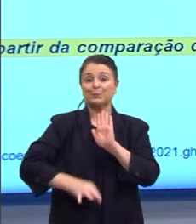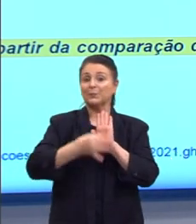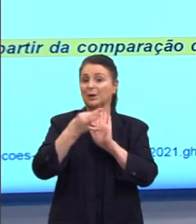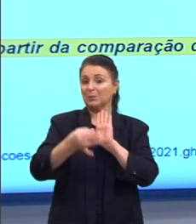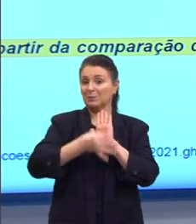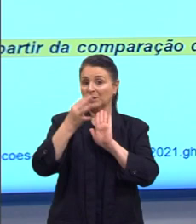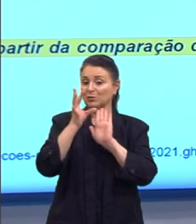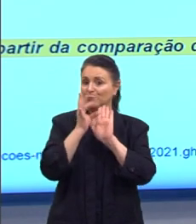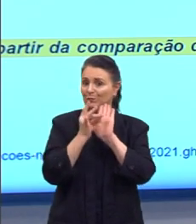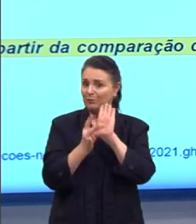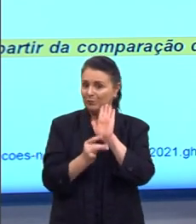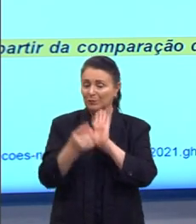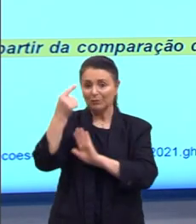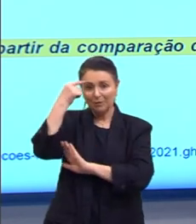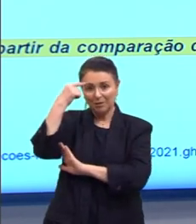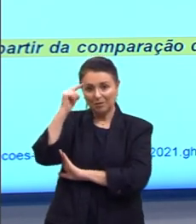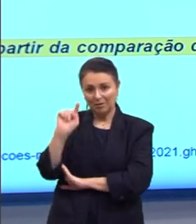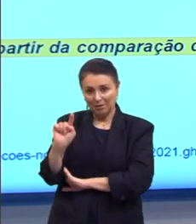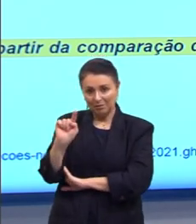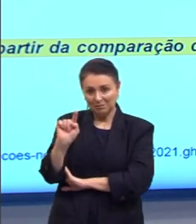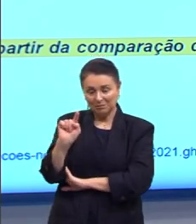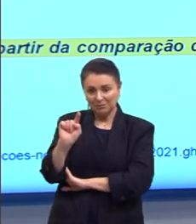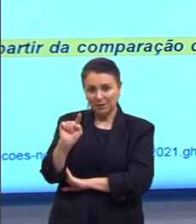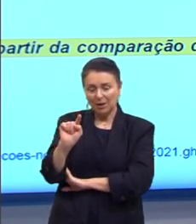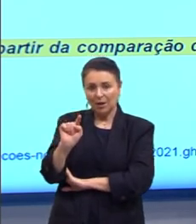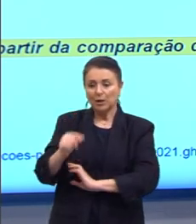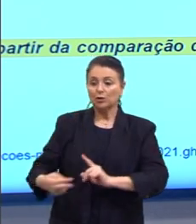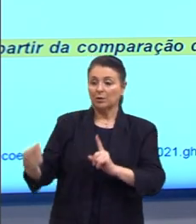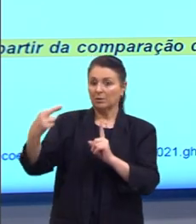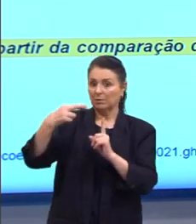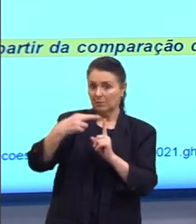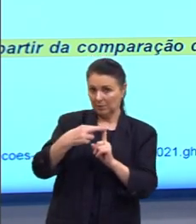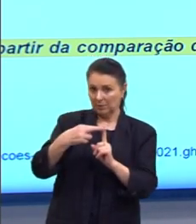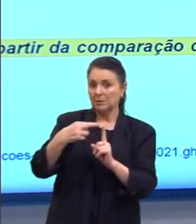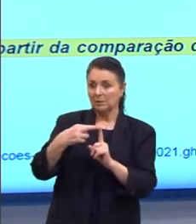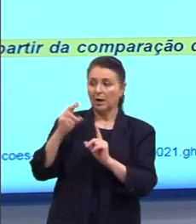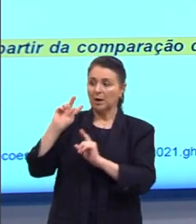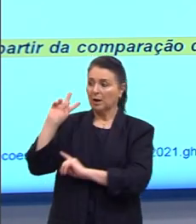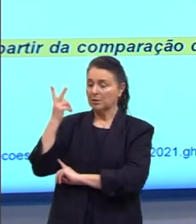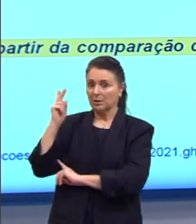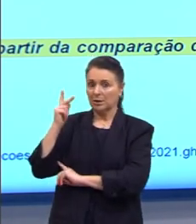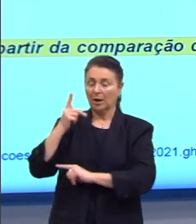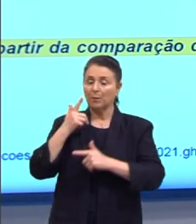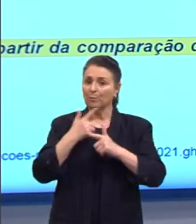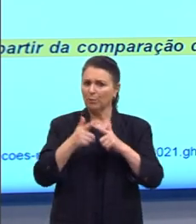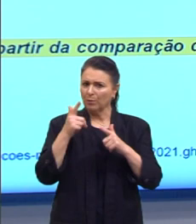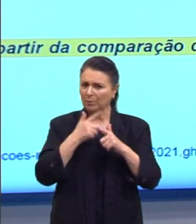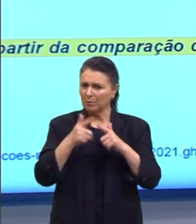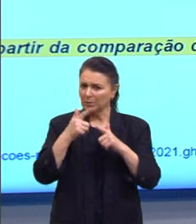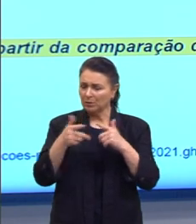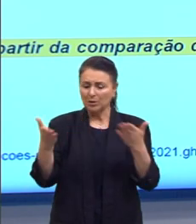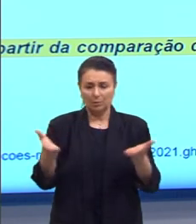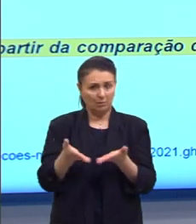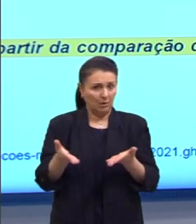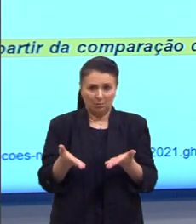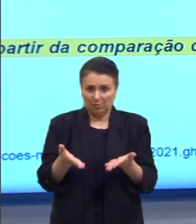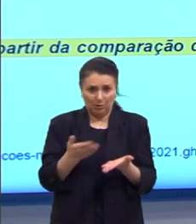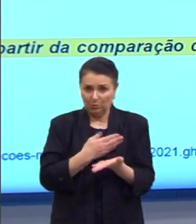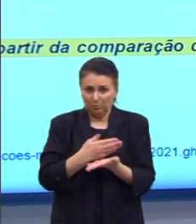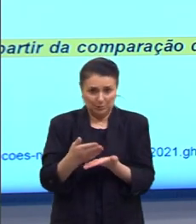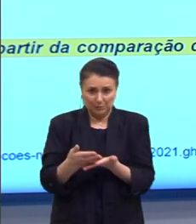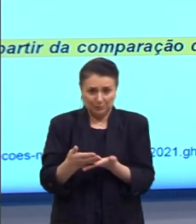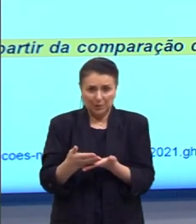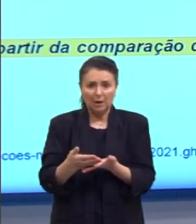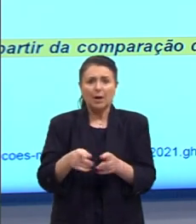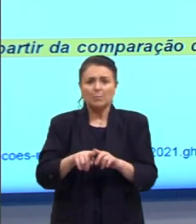com essa ideia de referenciar historicamente a problemática que não é atual, mas que já é